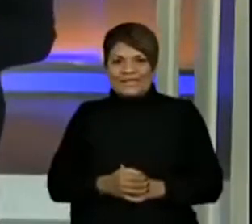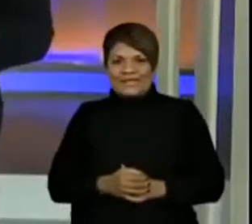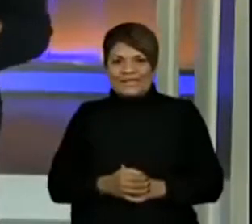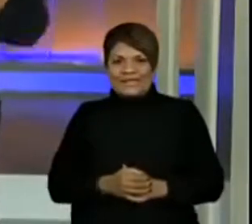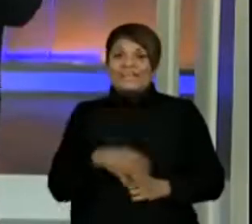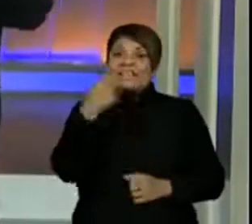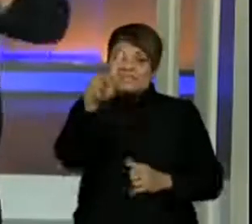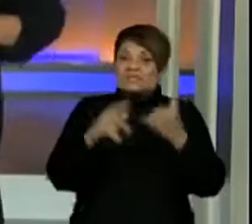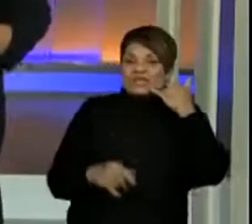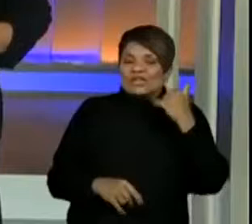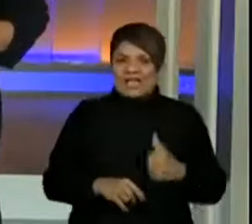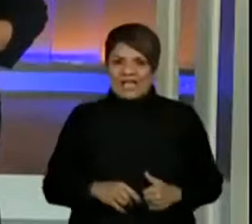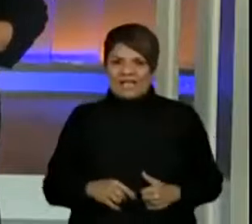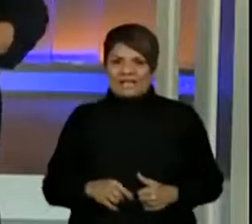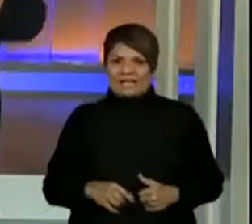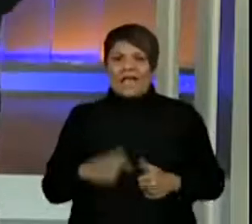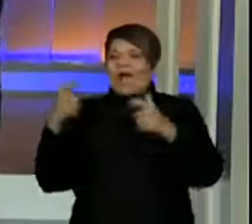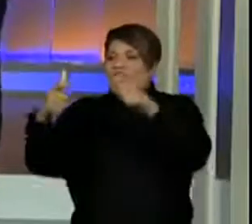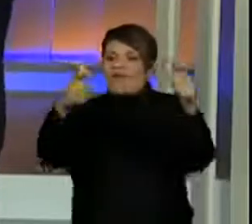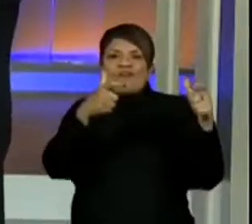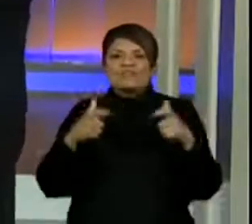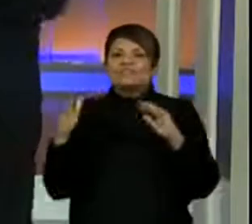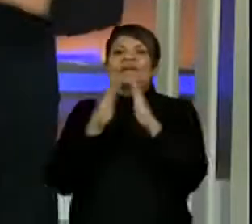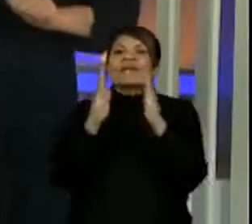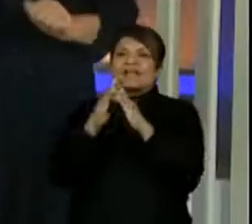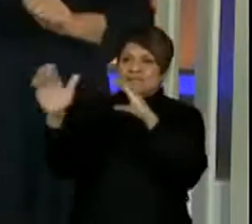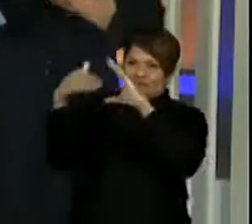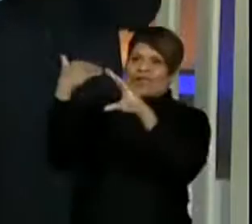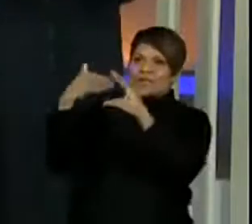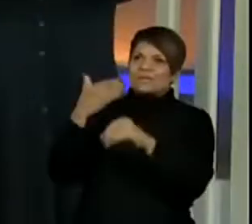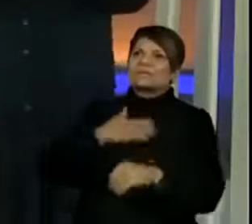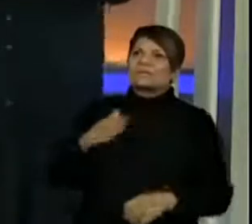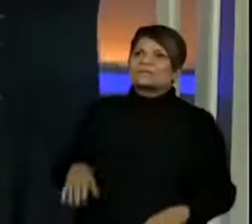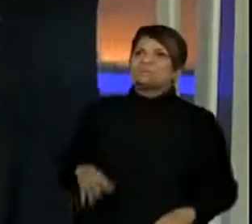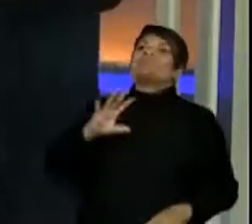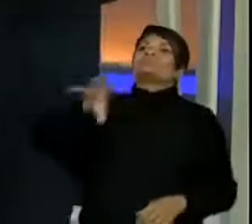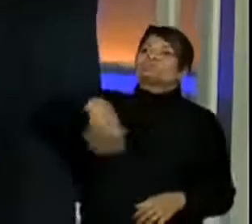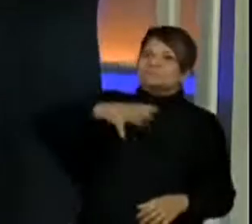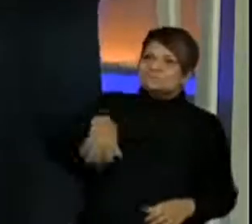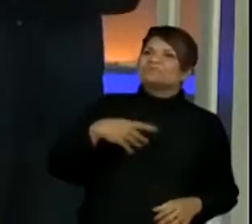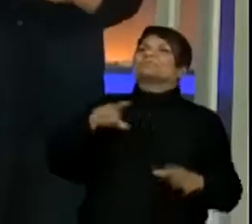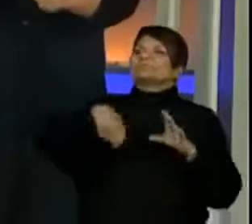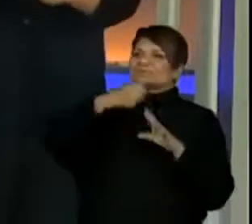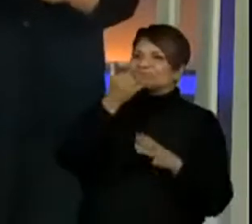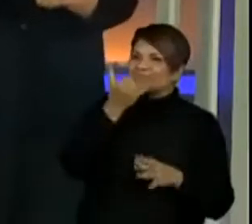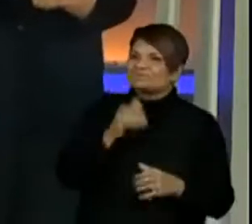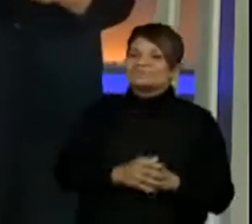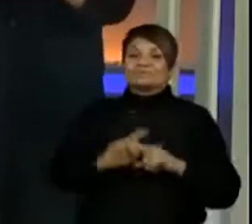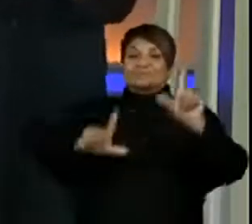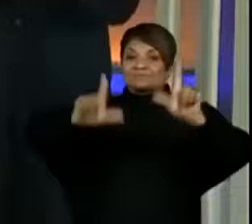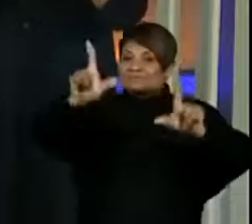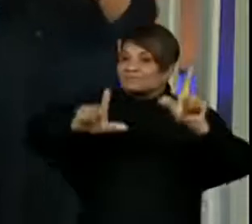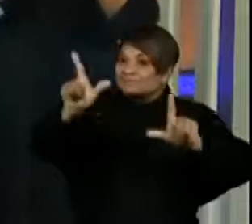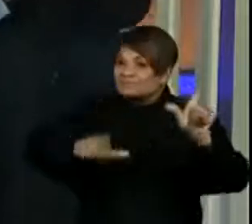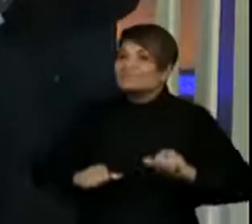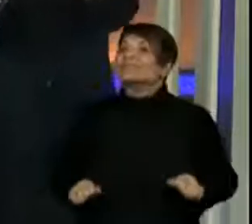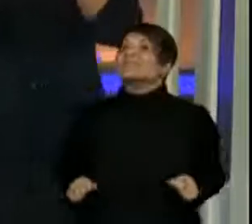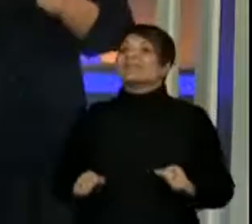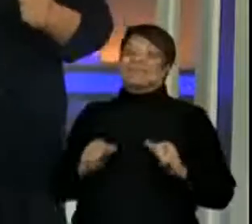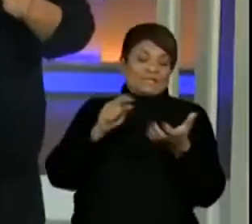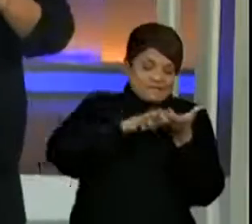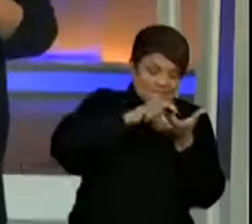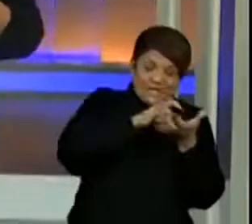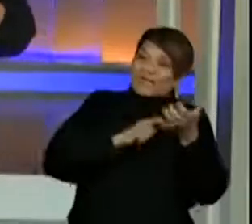com o seu celular em que canto da sua casa? Coloca no chat que eu quero saber. Na sala, na cozinha, na TV, olha no